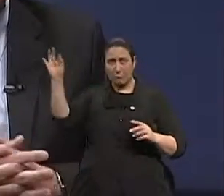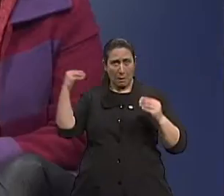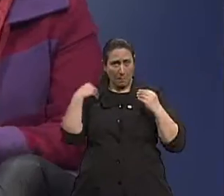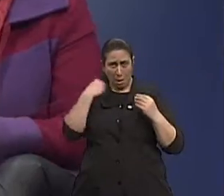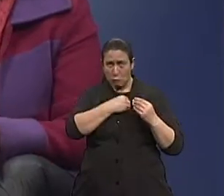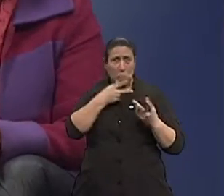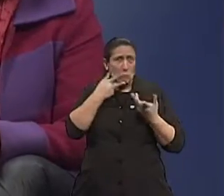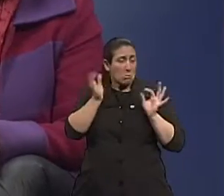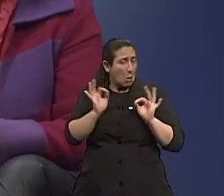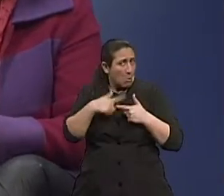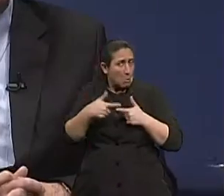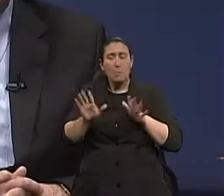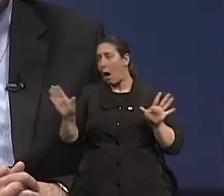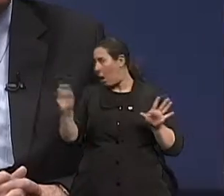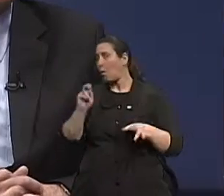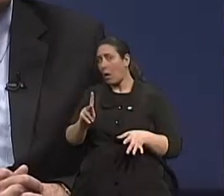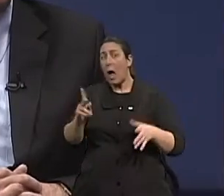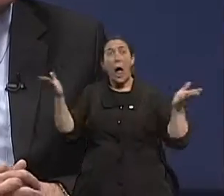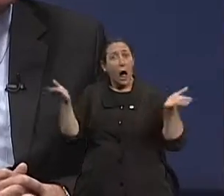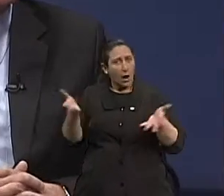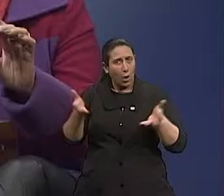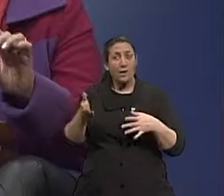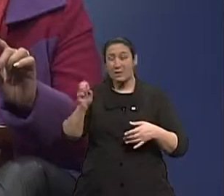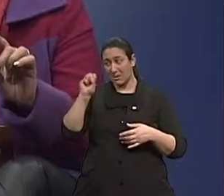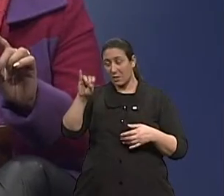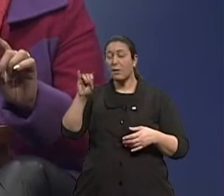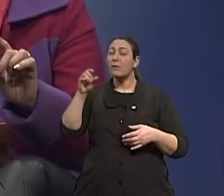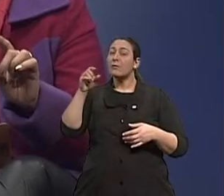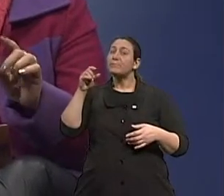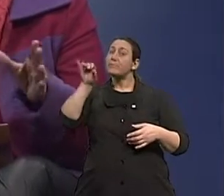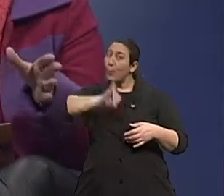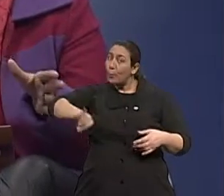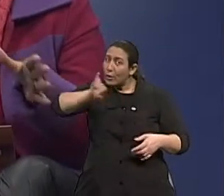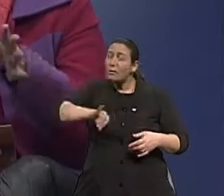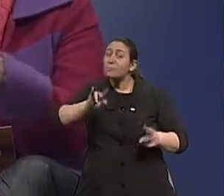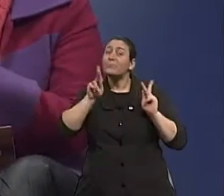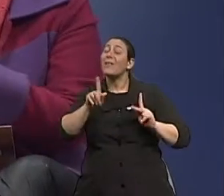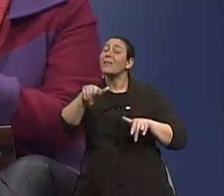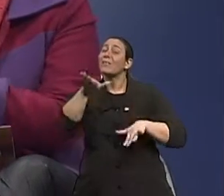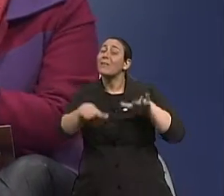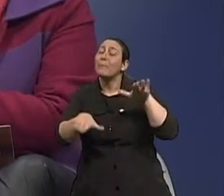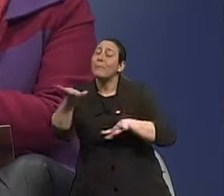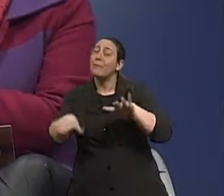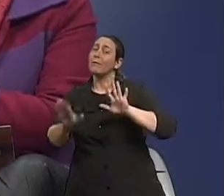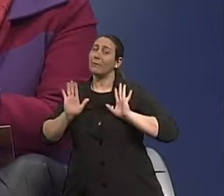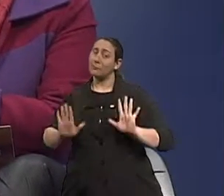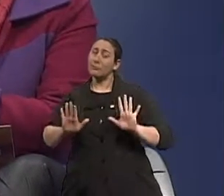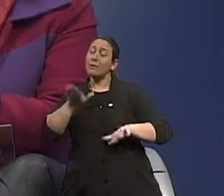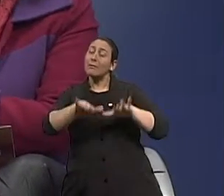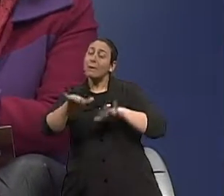conta. O geriatra não é que vai tirar o vinho, Com certeza. Absolutamente. Mas ele deixou muito claro, né? Depende de todo o outro